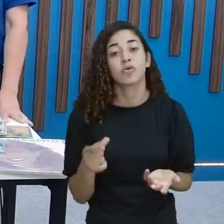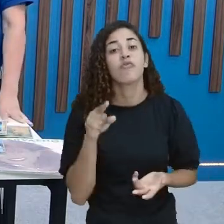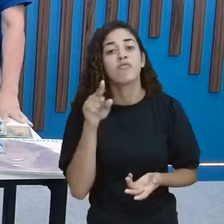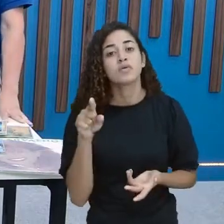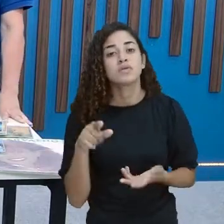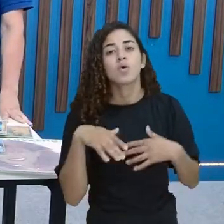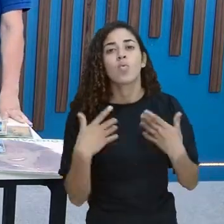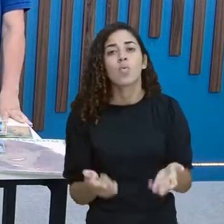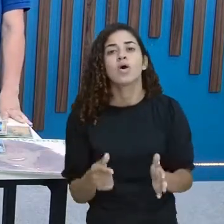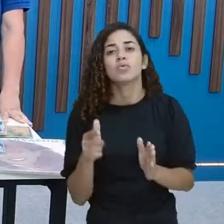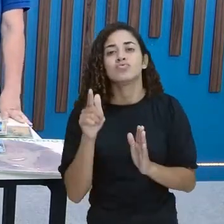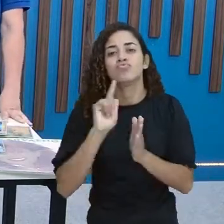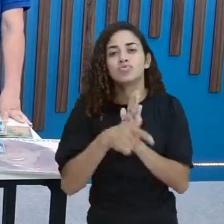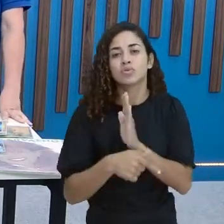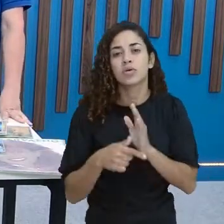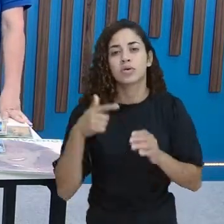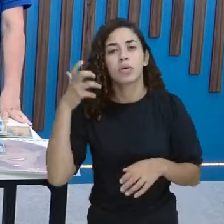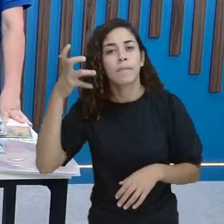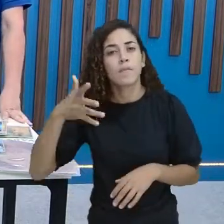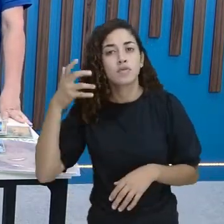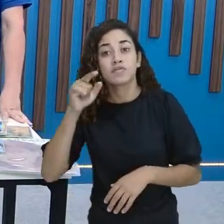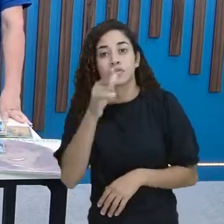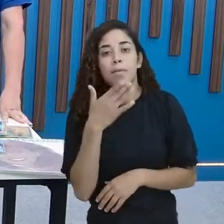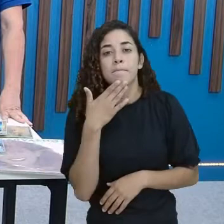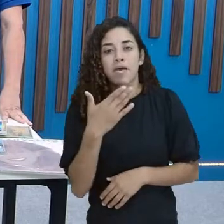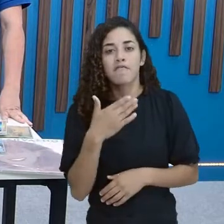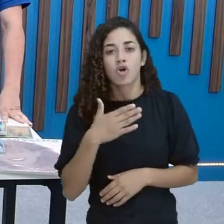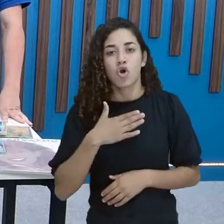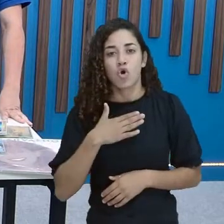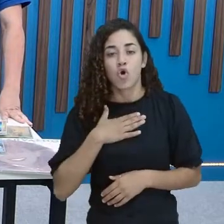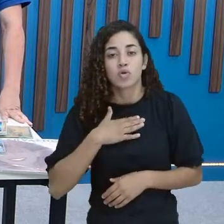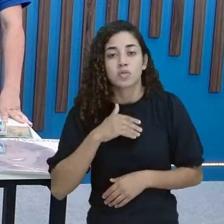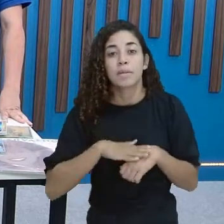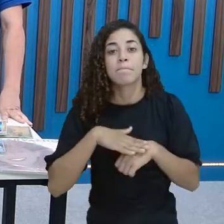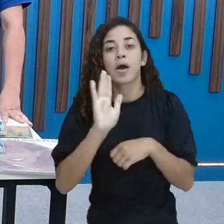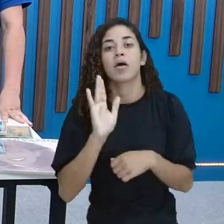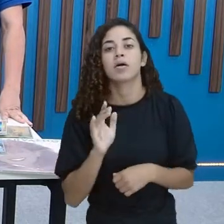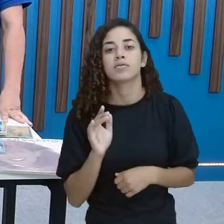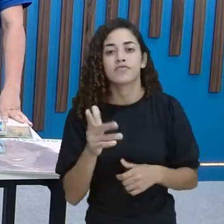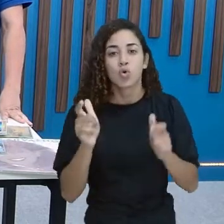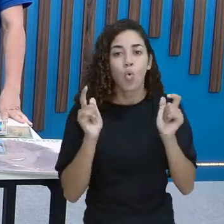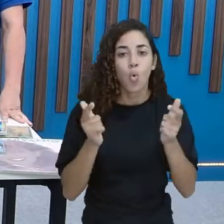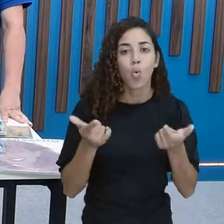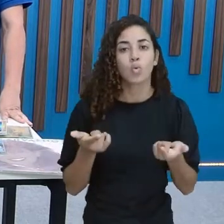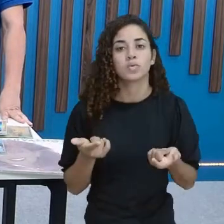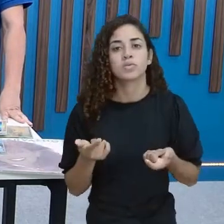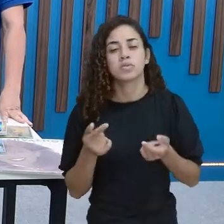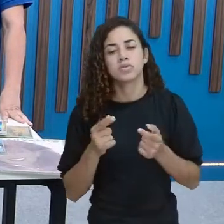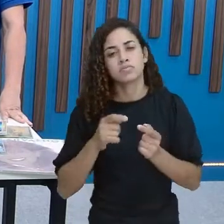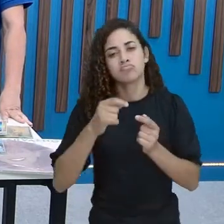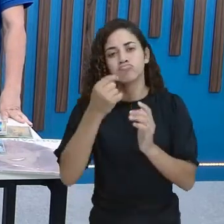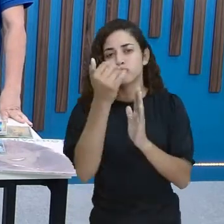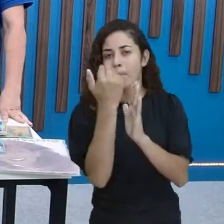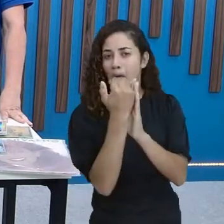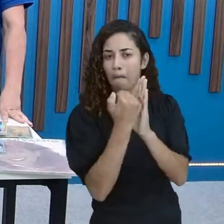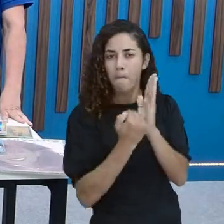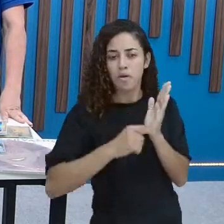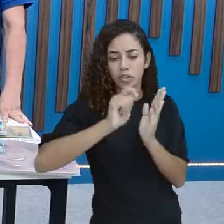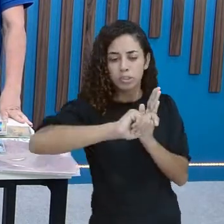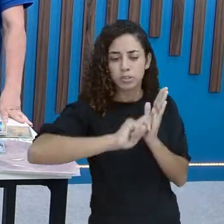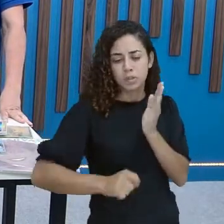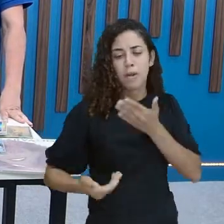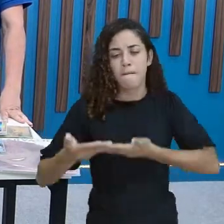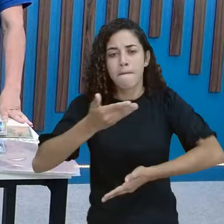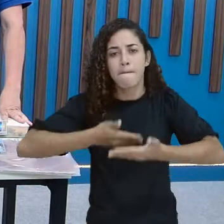Quais seus gêneros musicais preferidos? Do que é que você gosta? Do que é que você curte? Faça uma lista Conversem aí entre